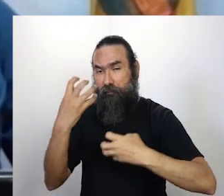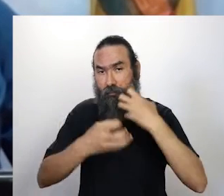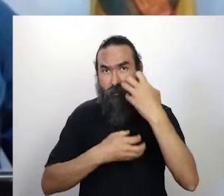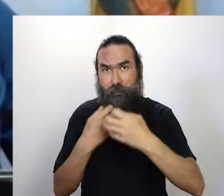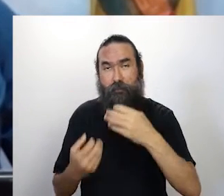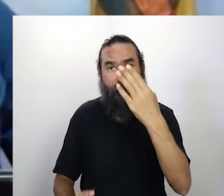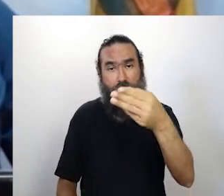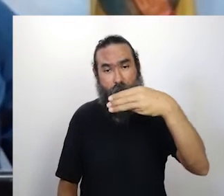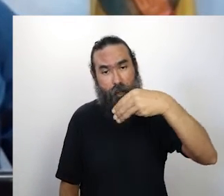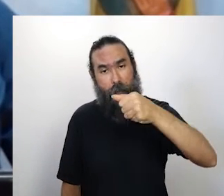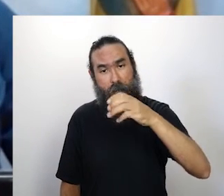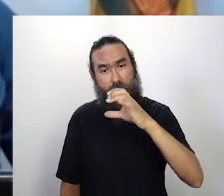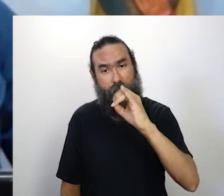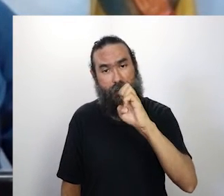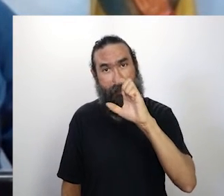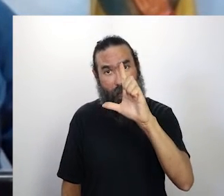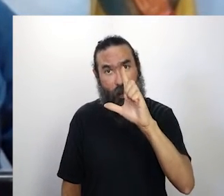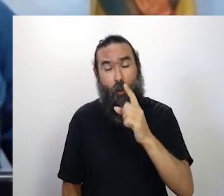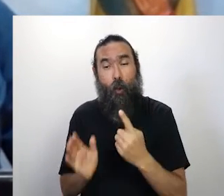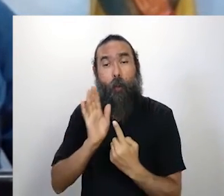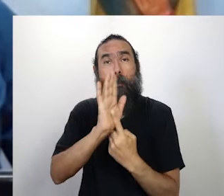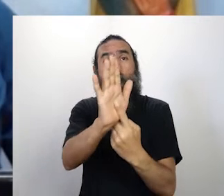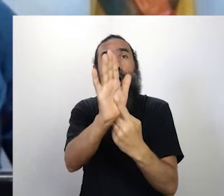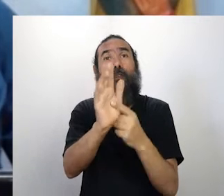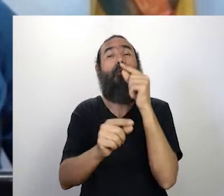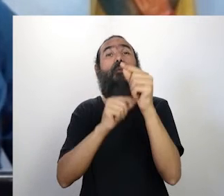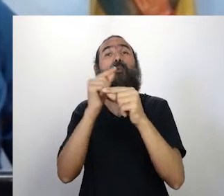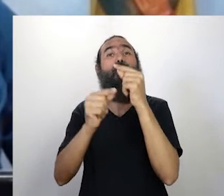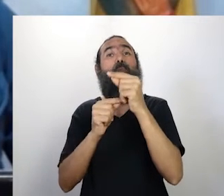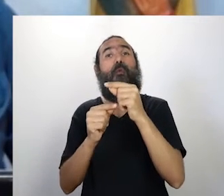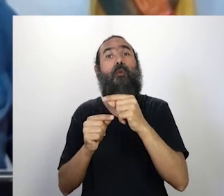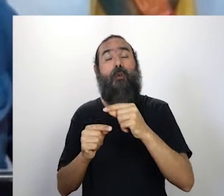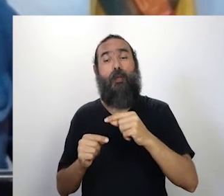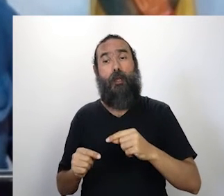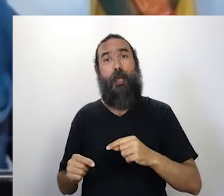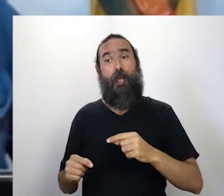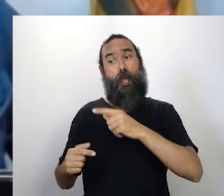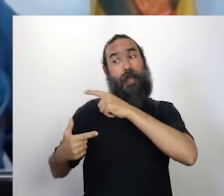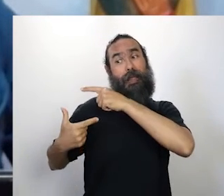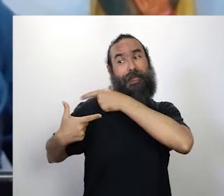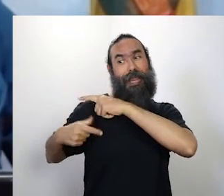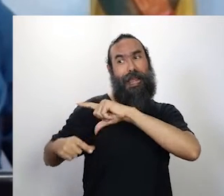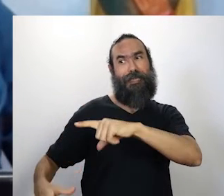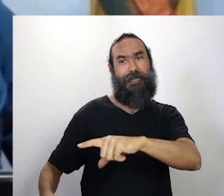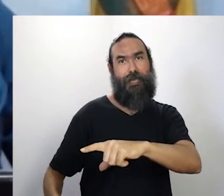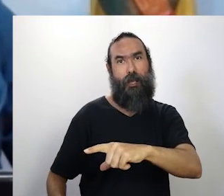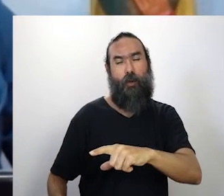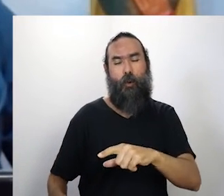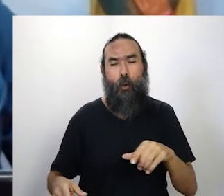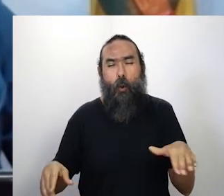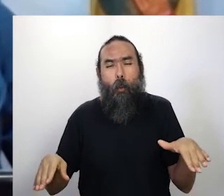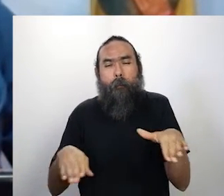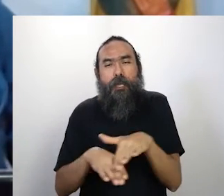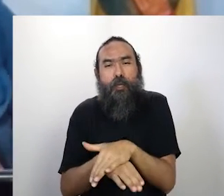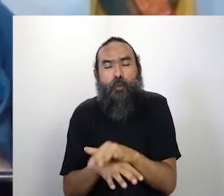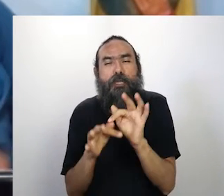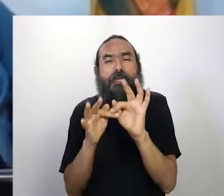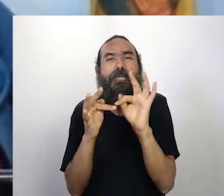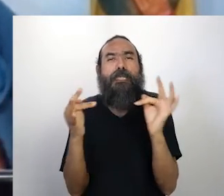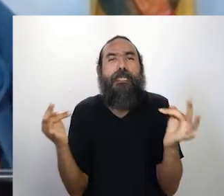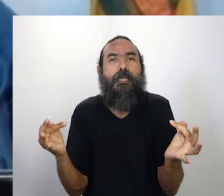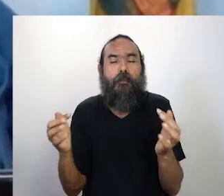Salú reflete a visão de mundo de um artista nascido numa família de origem humilde, de agricultores e mestres da cultura popular.